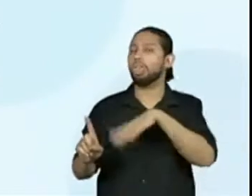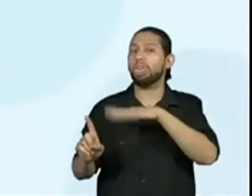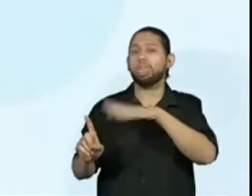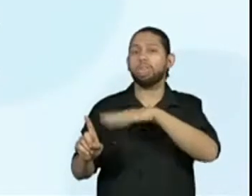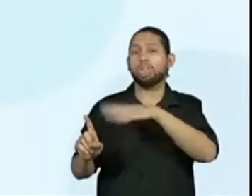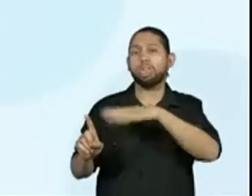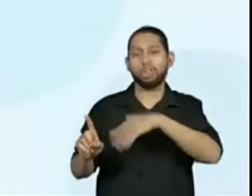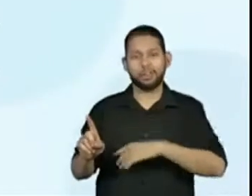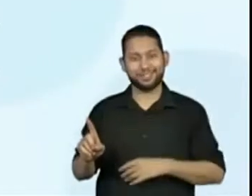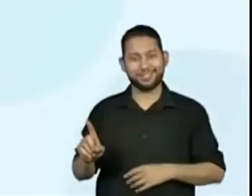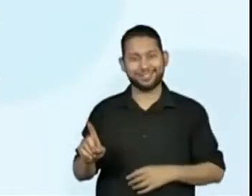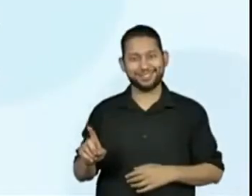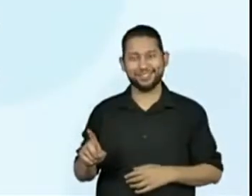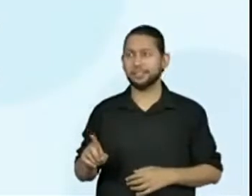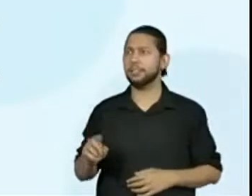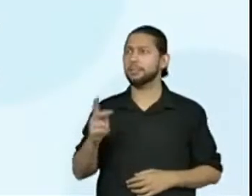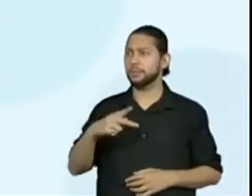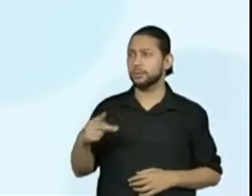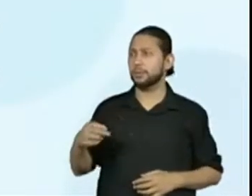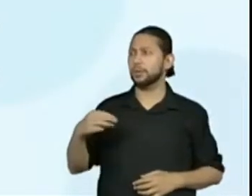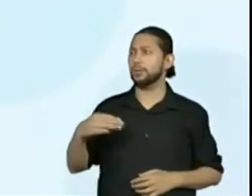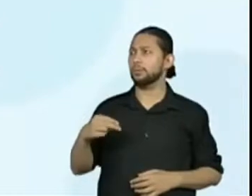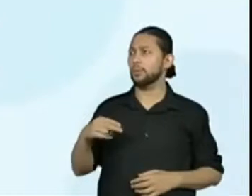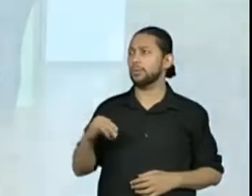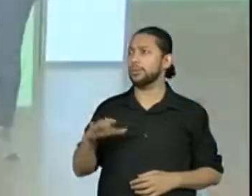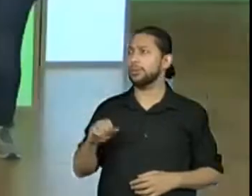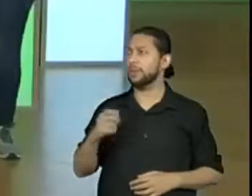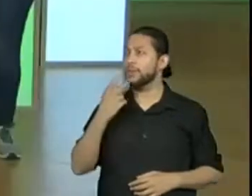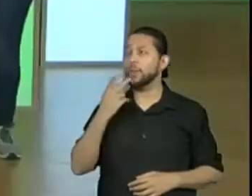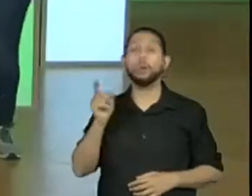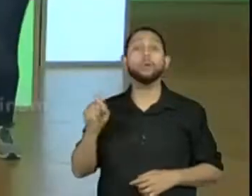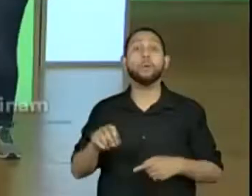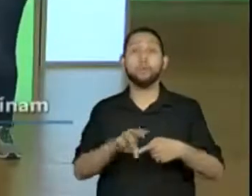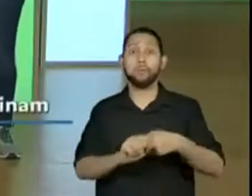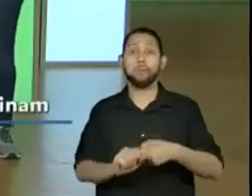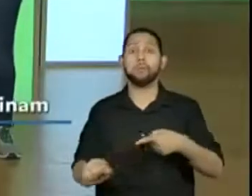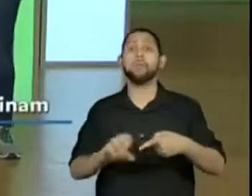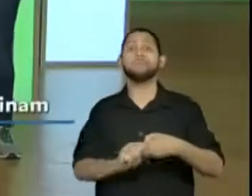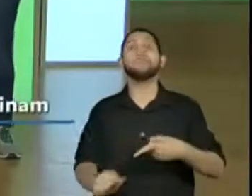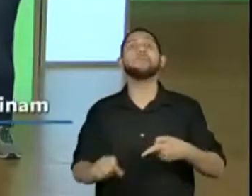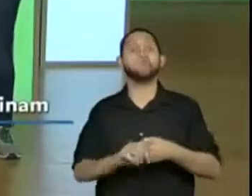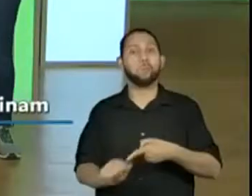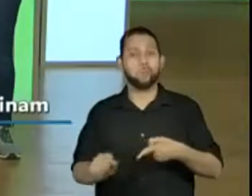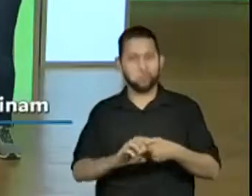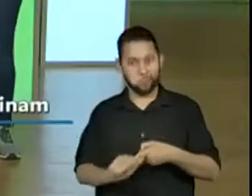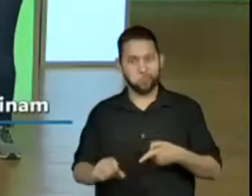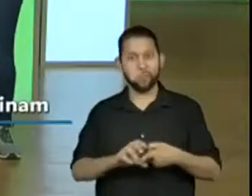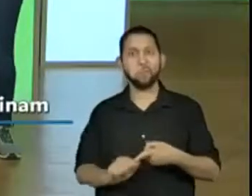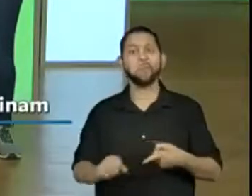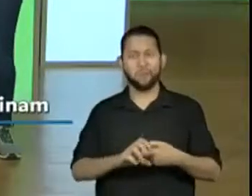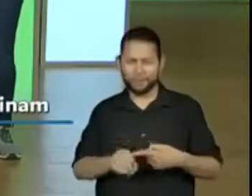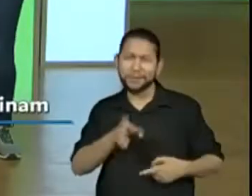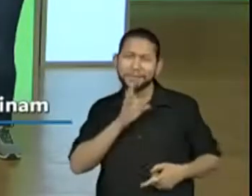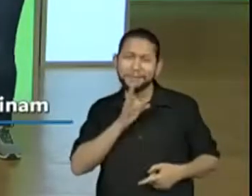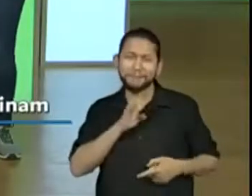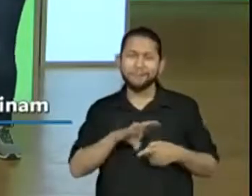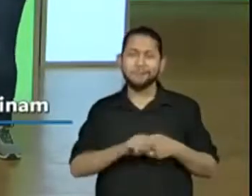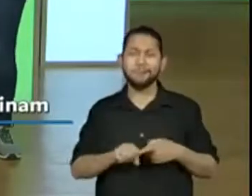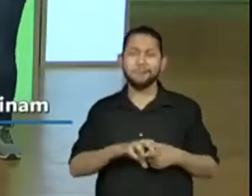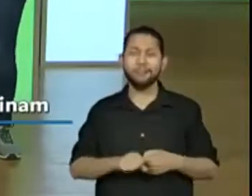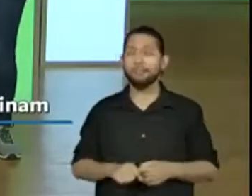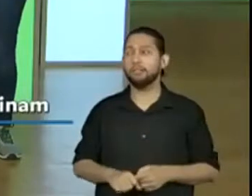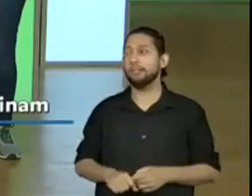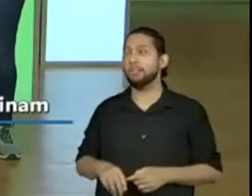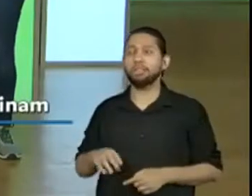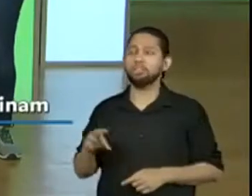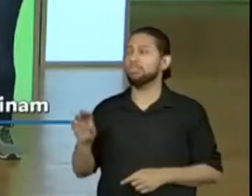característica que a professora Mônica levantou. É isso aí. Puxa saco, o jeito mais assim, é, coloquial de